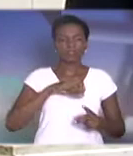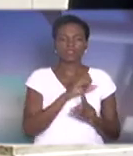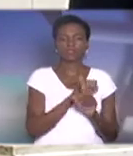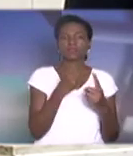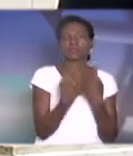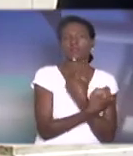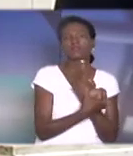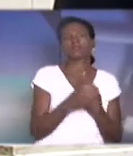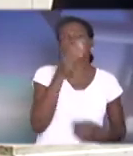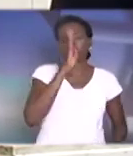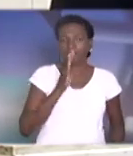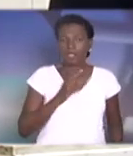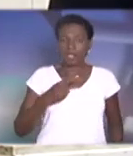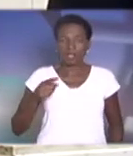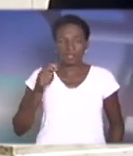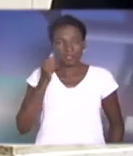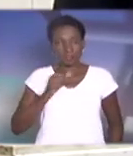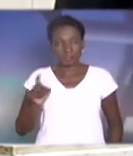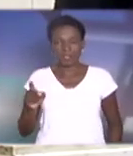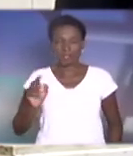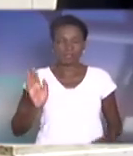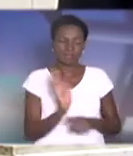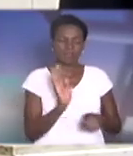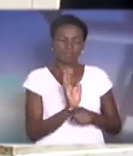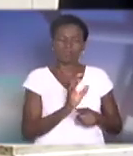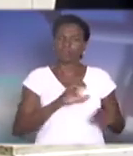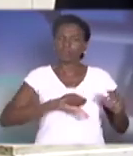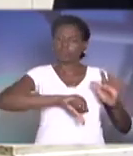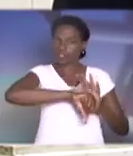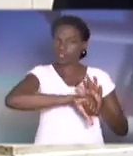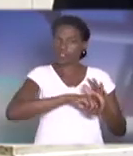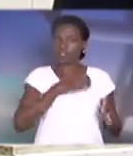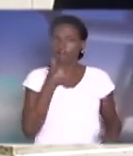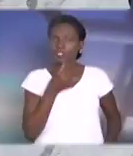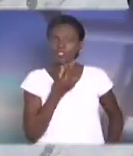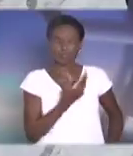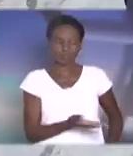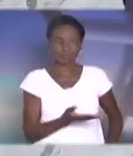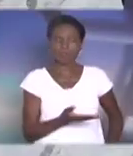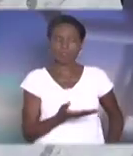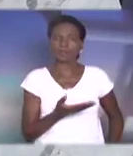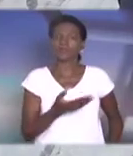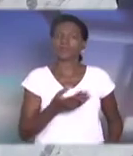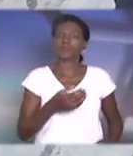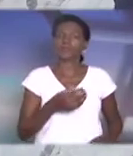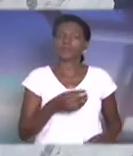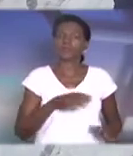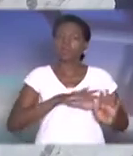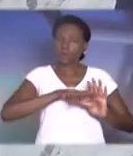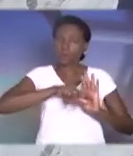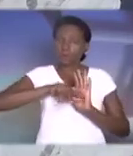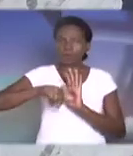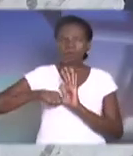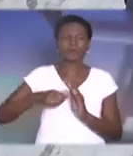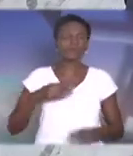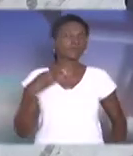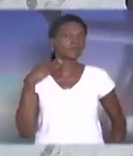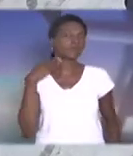valorizar o crime. Porque o cidadão aqui, a princípio, está envolvido com uma quadrilha de roubo a banco